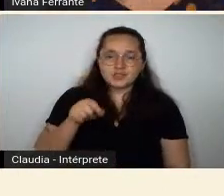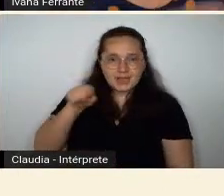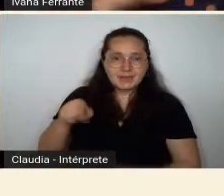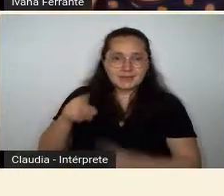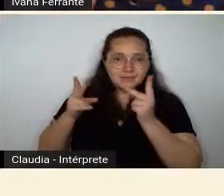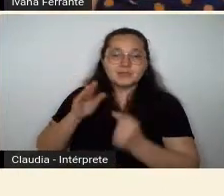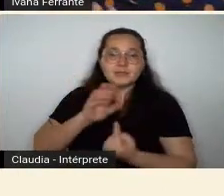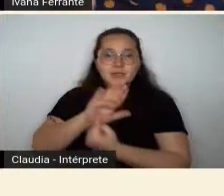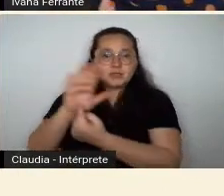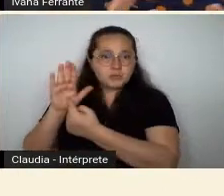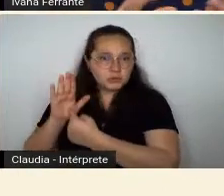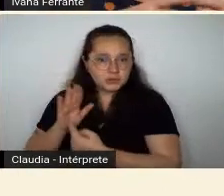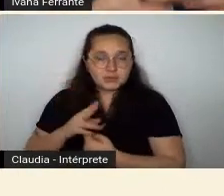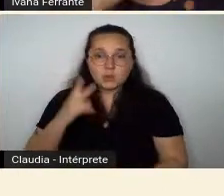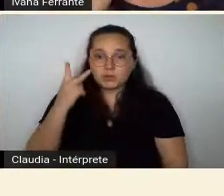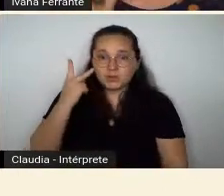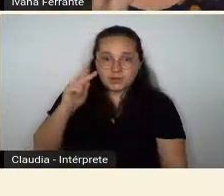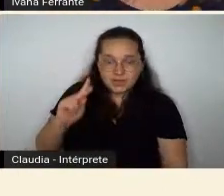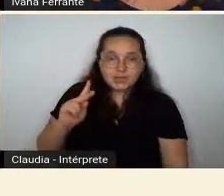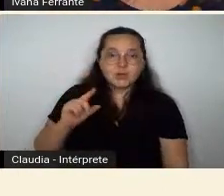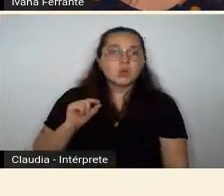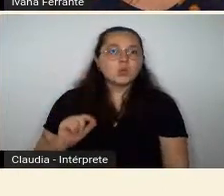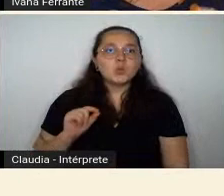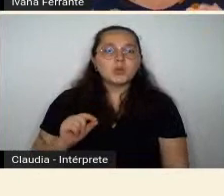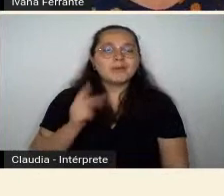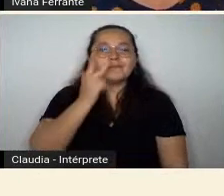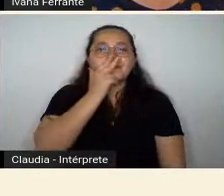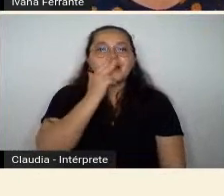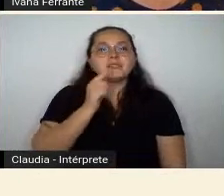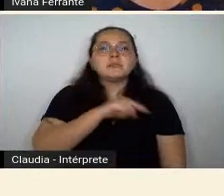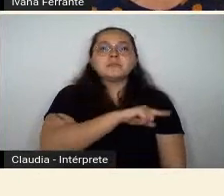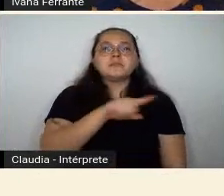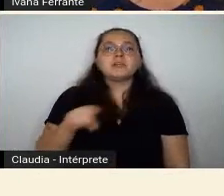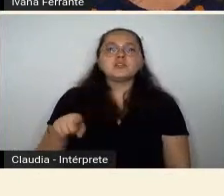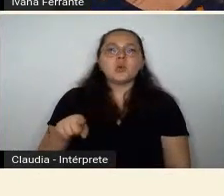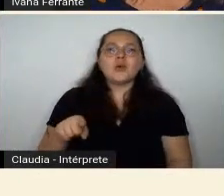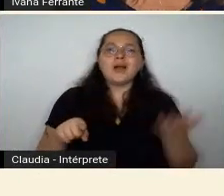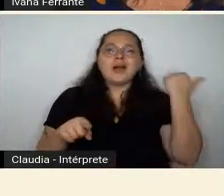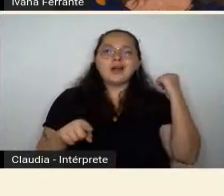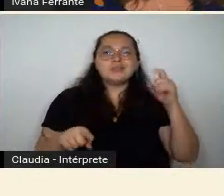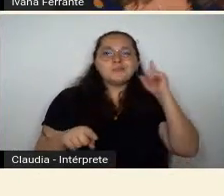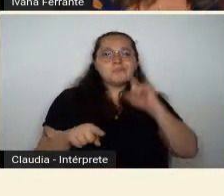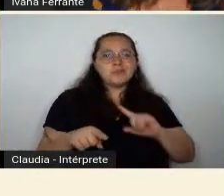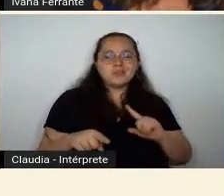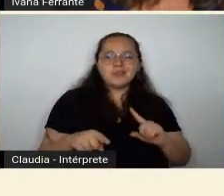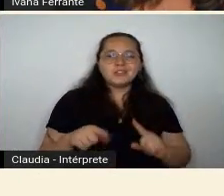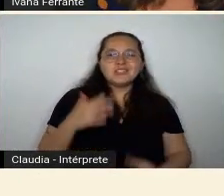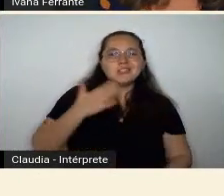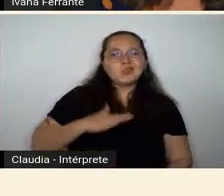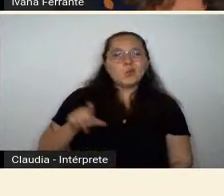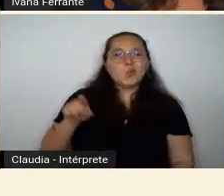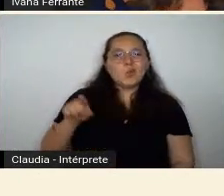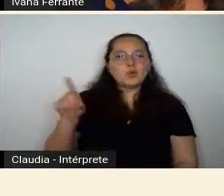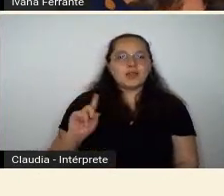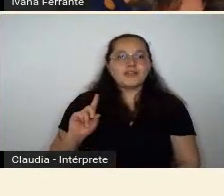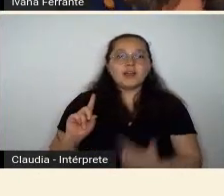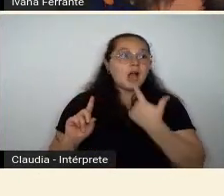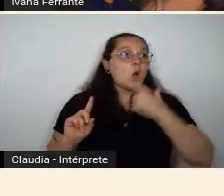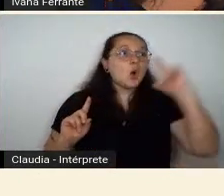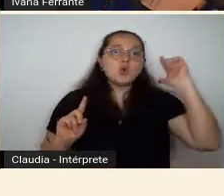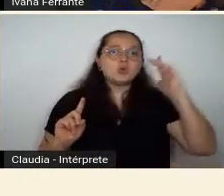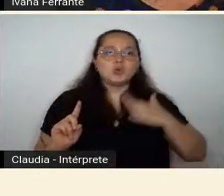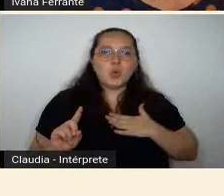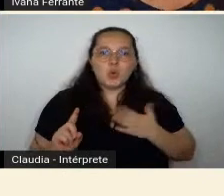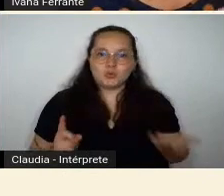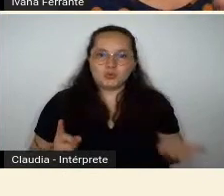agride um pouco o gosto tradicional do mineiro da época, do belerosantino da época. Mas,